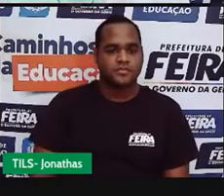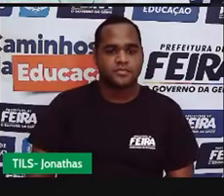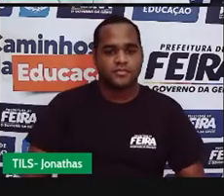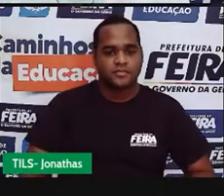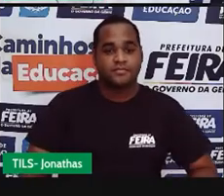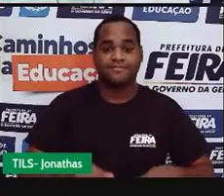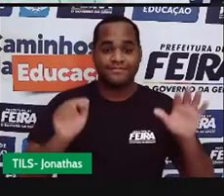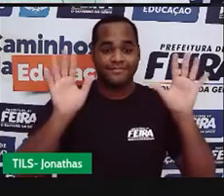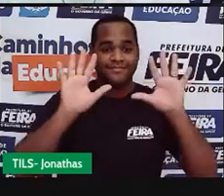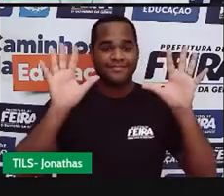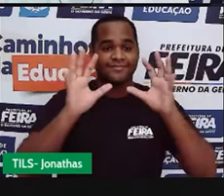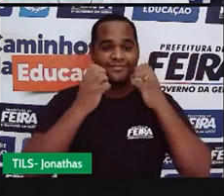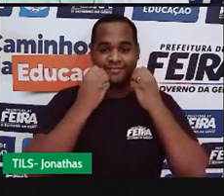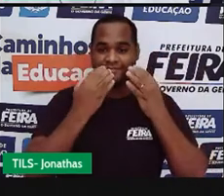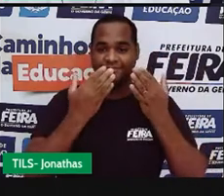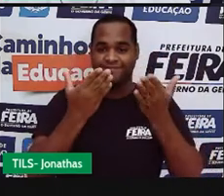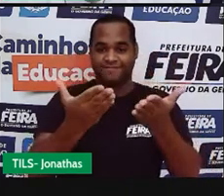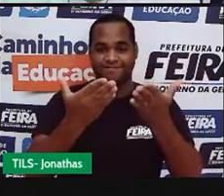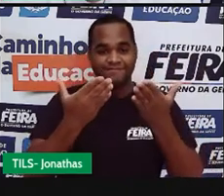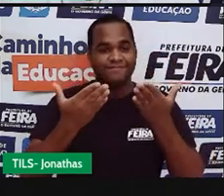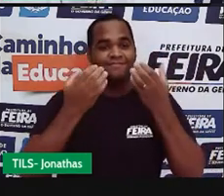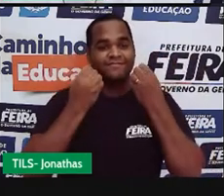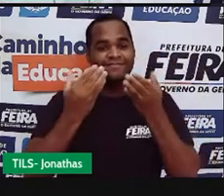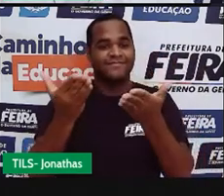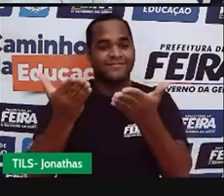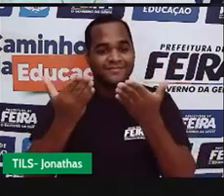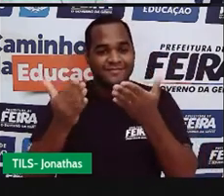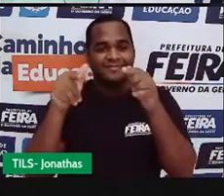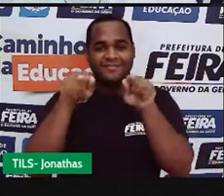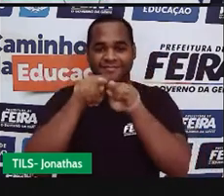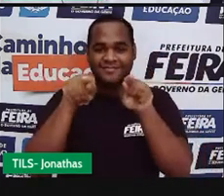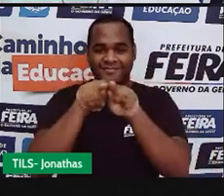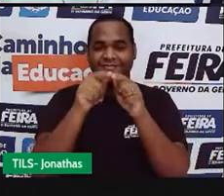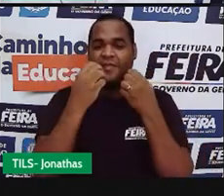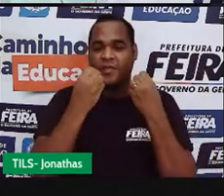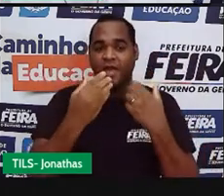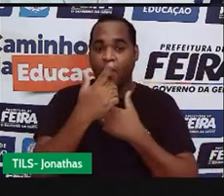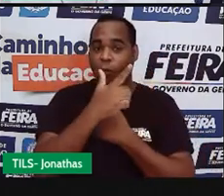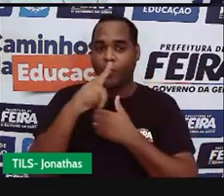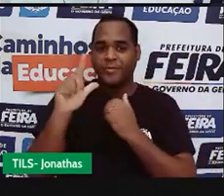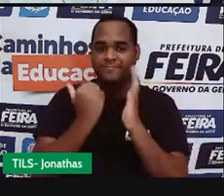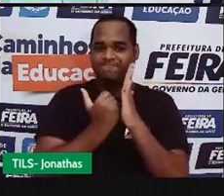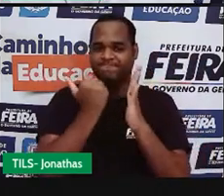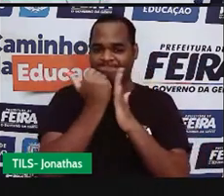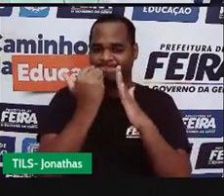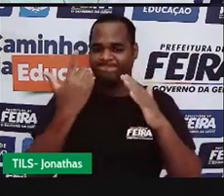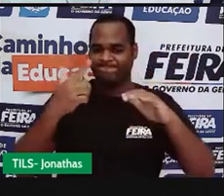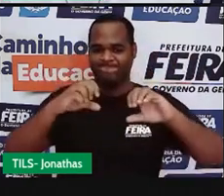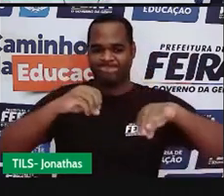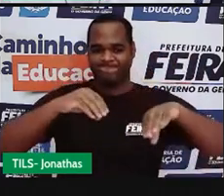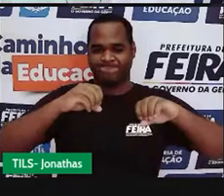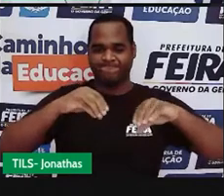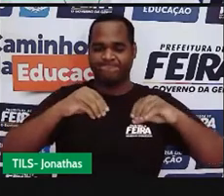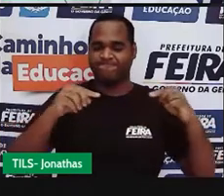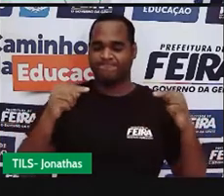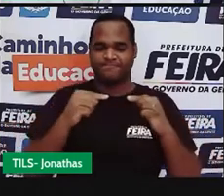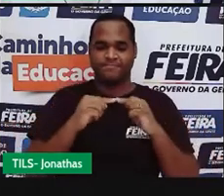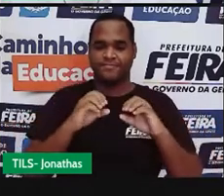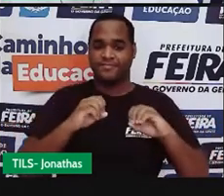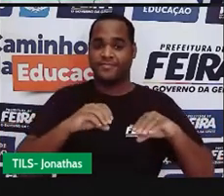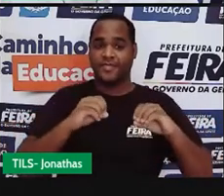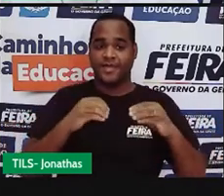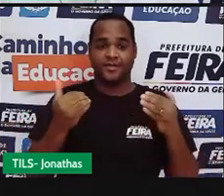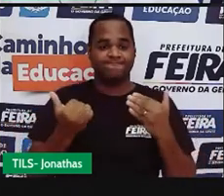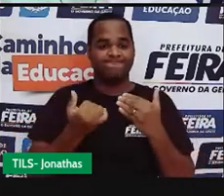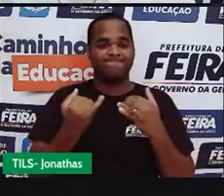Olá, sejam bem-vindos, sejam bem-vindas a mais uma aula, uma aula que é uma aula